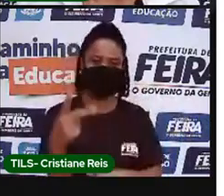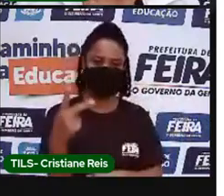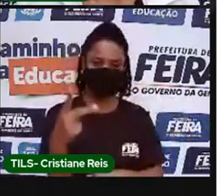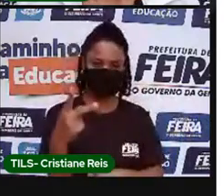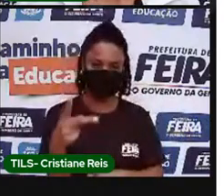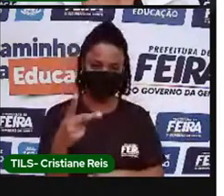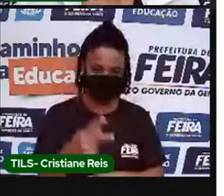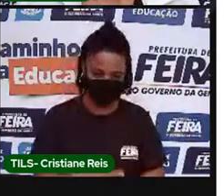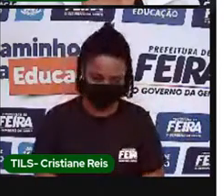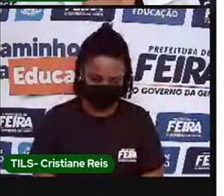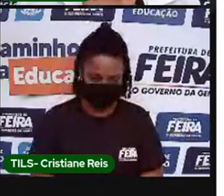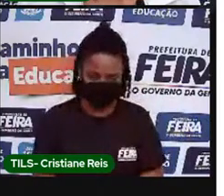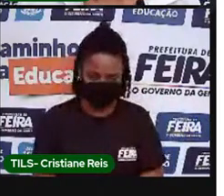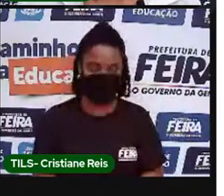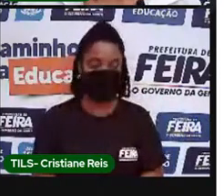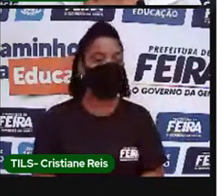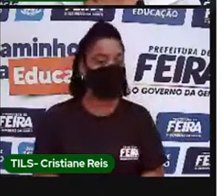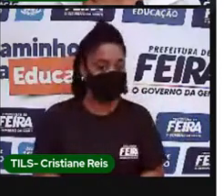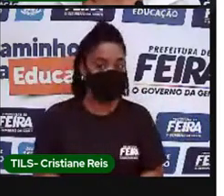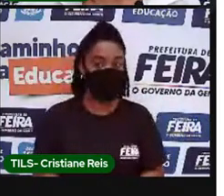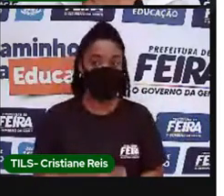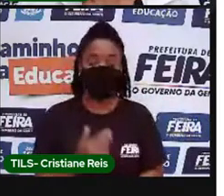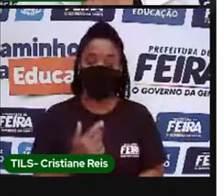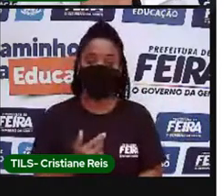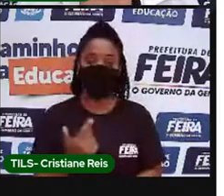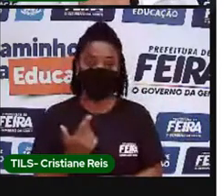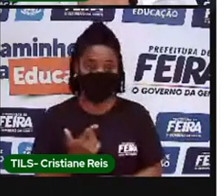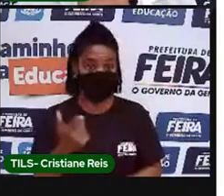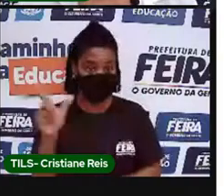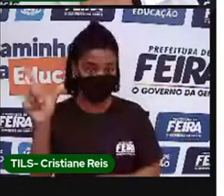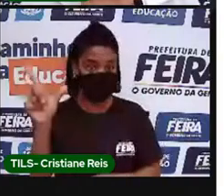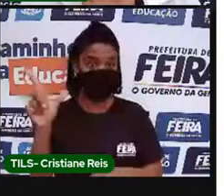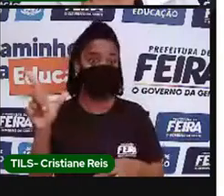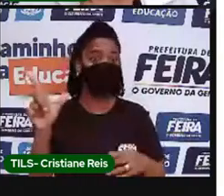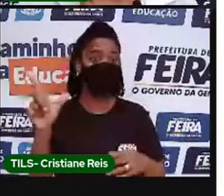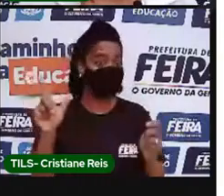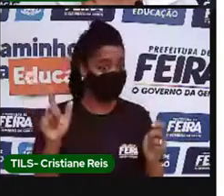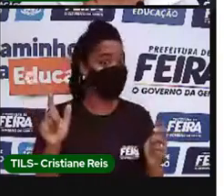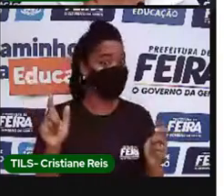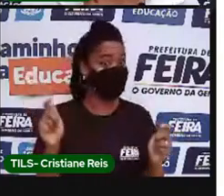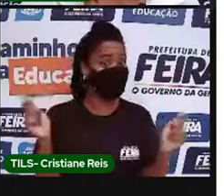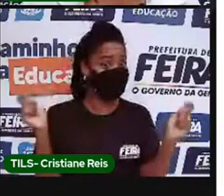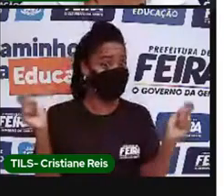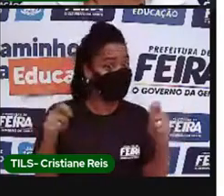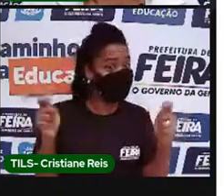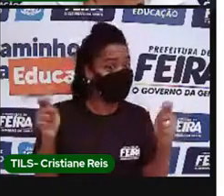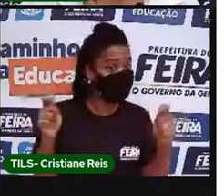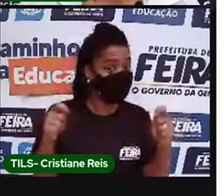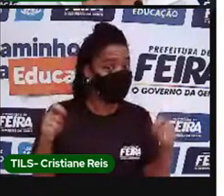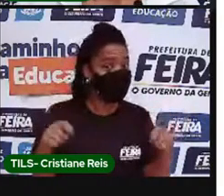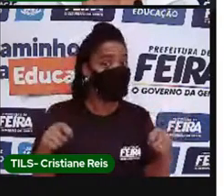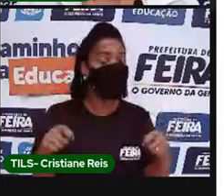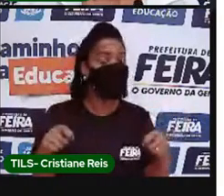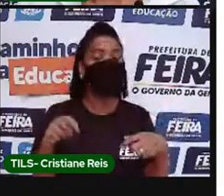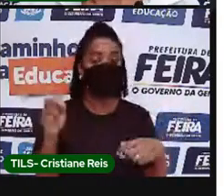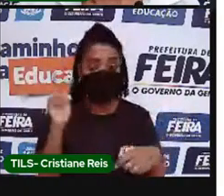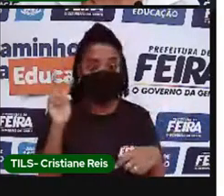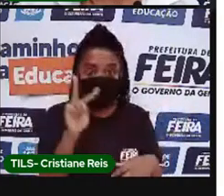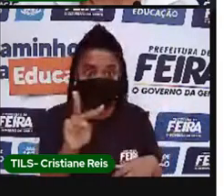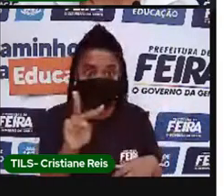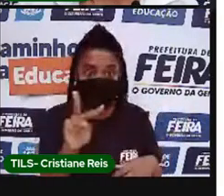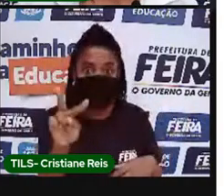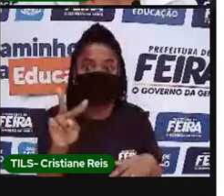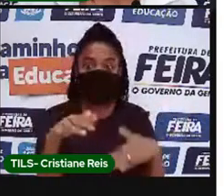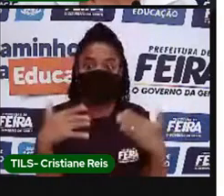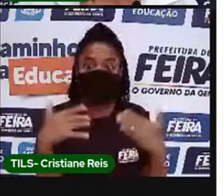da Inglaterra, outra possibilidade que nós podemos explorar, pintor